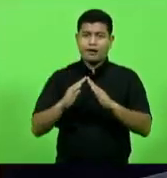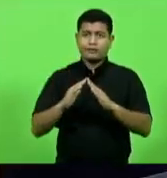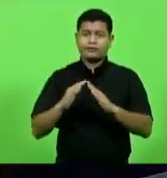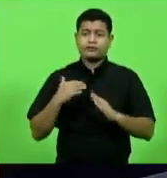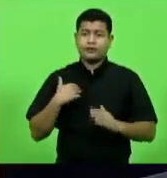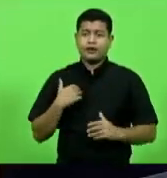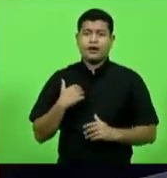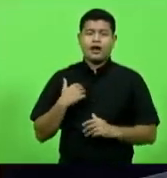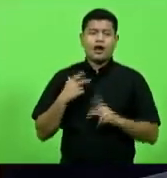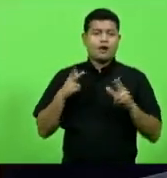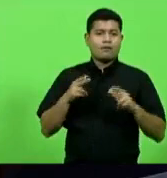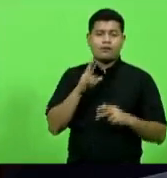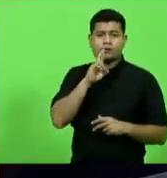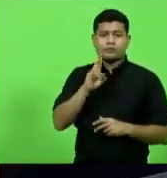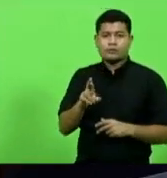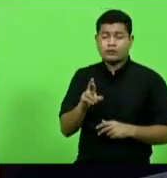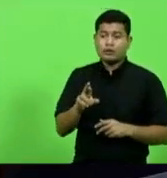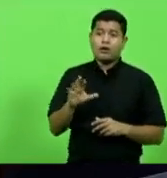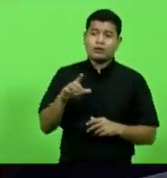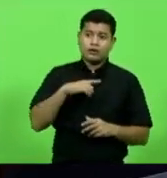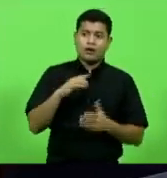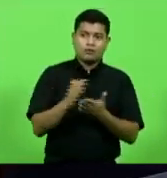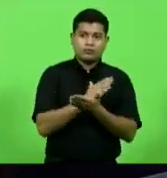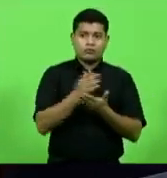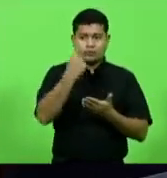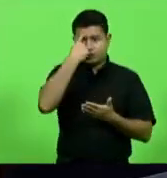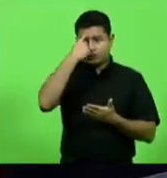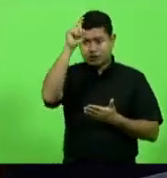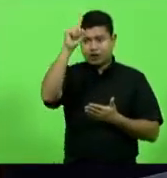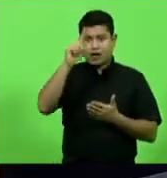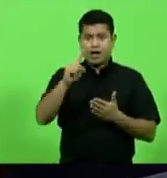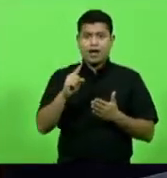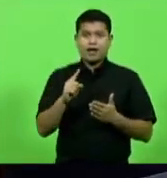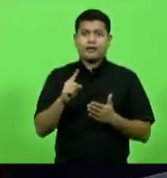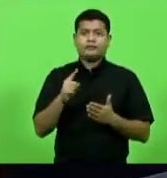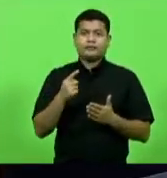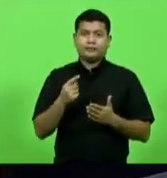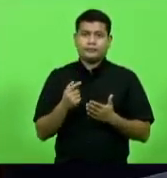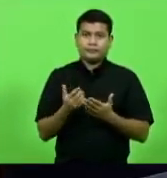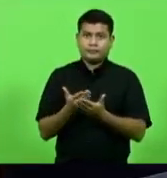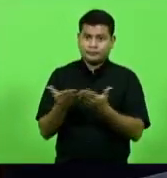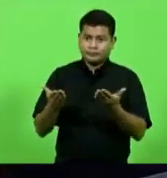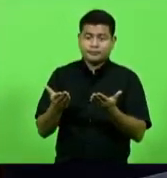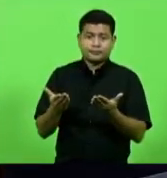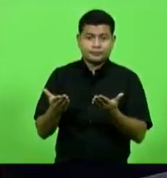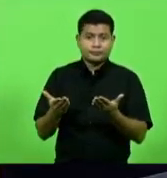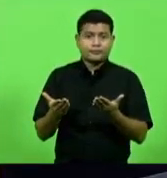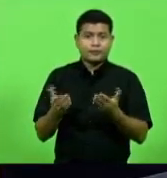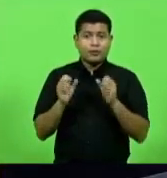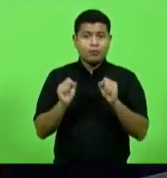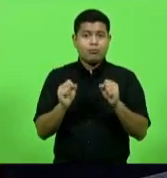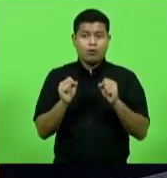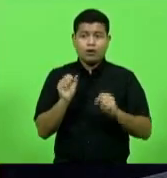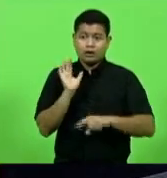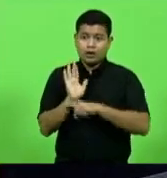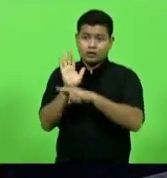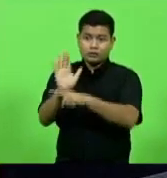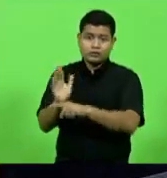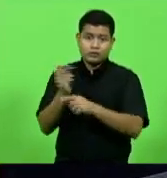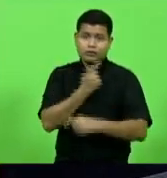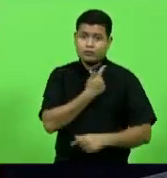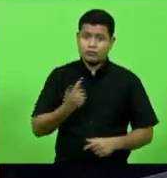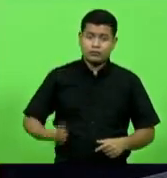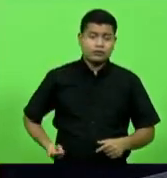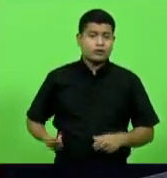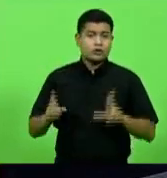olha está aqui algumas ideias que partem do parlamento para o cidadão que está nos assistindo agora aqui que podem ajudar o governo do estado a